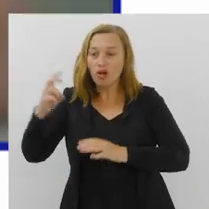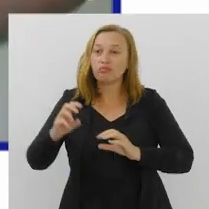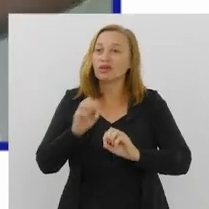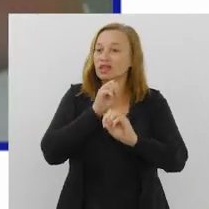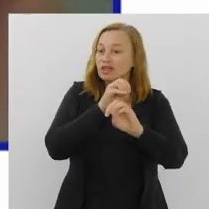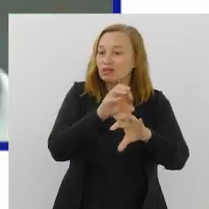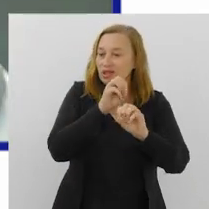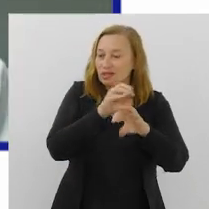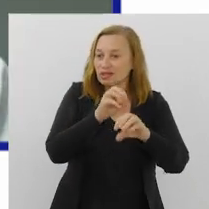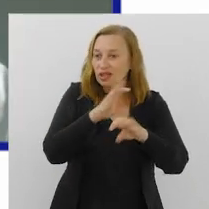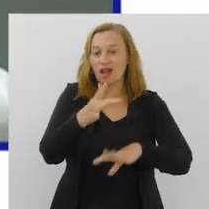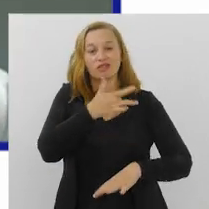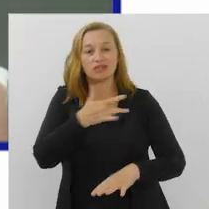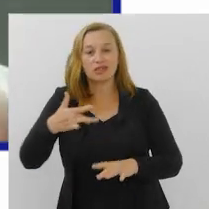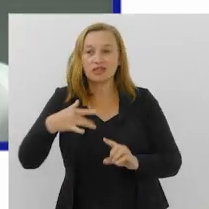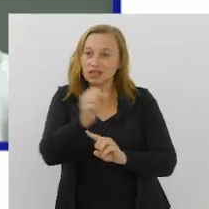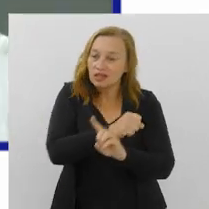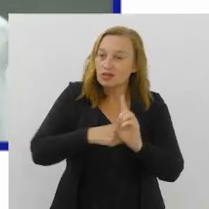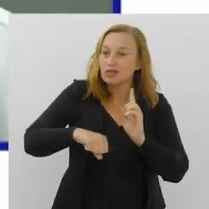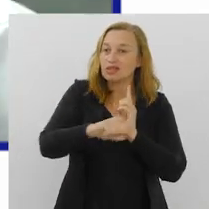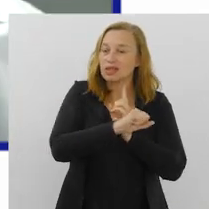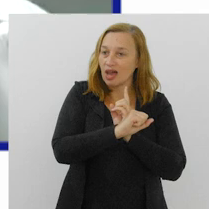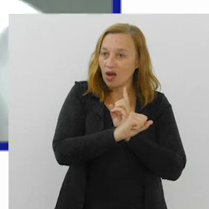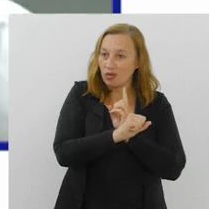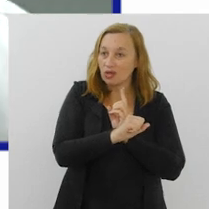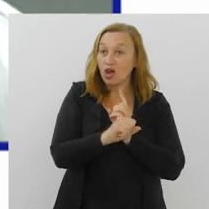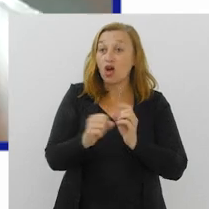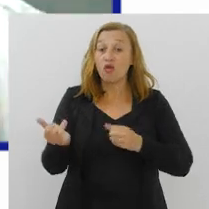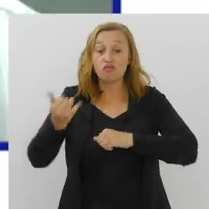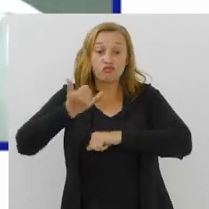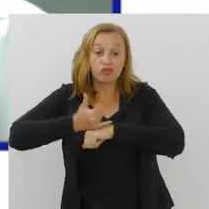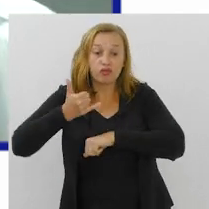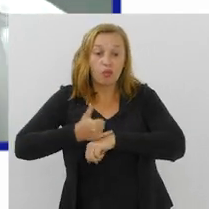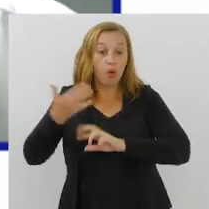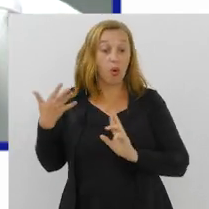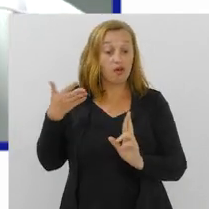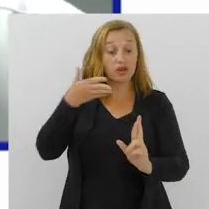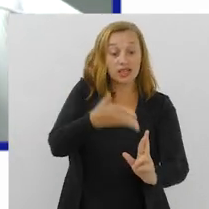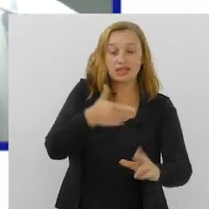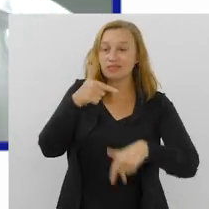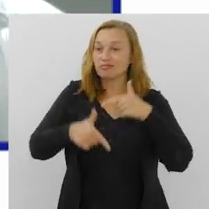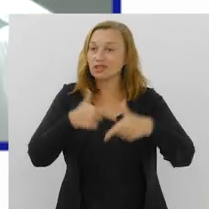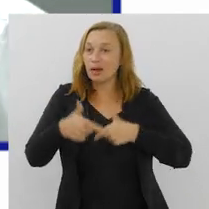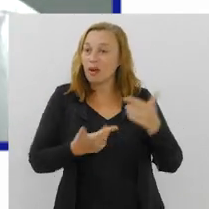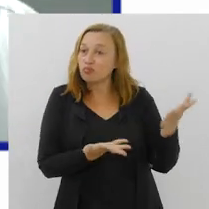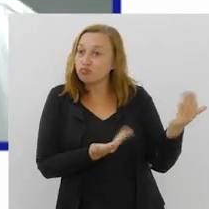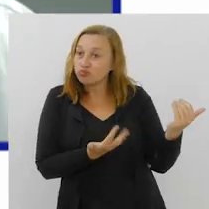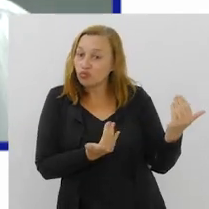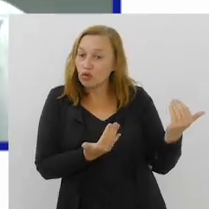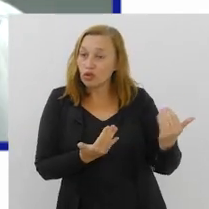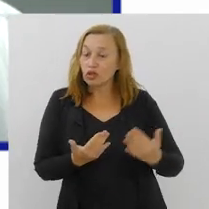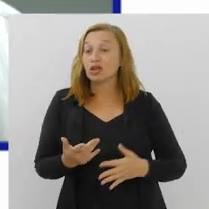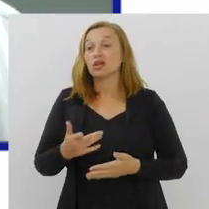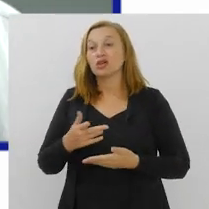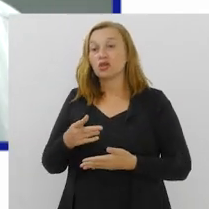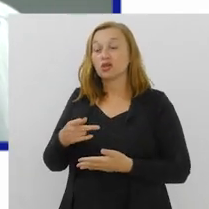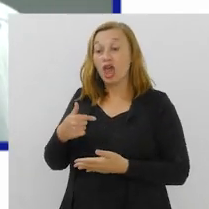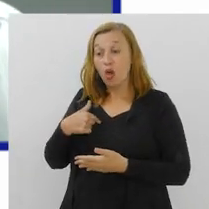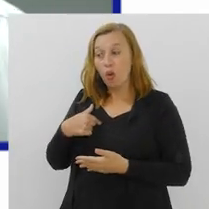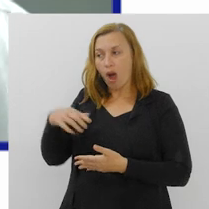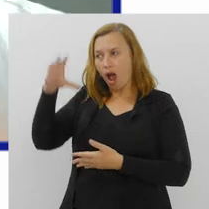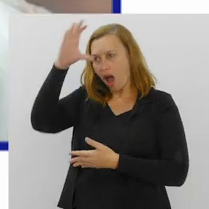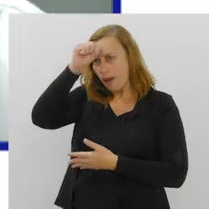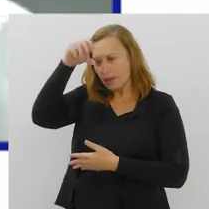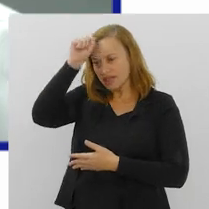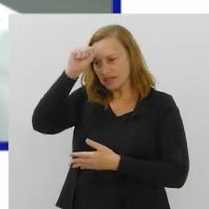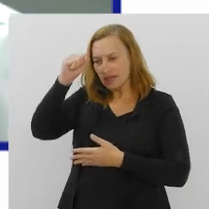saúde, social. Então, Volta Redonda é uma referência no trabalho com a juventude. E eu estou levando o que eu aprendi